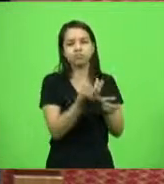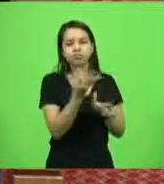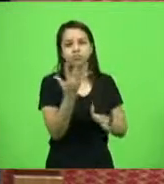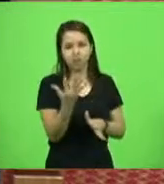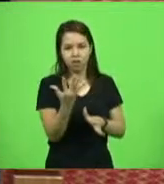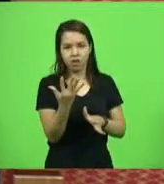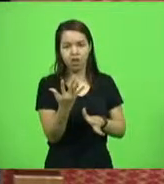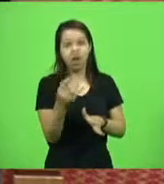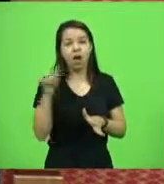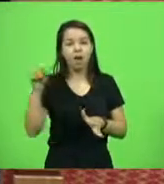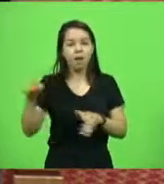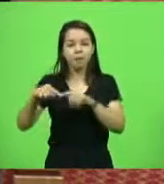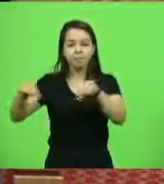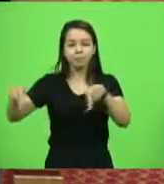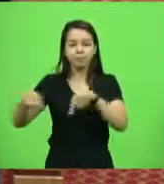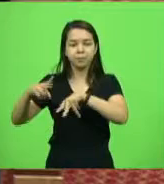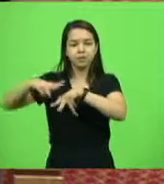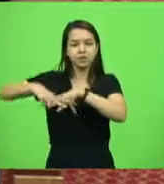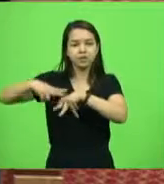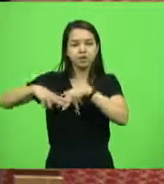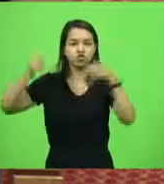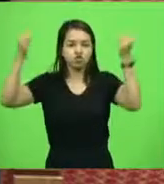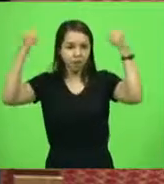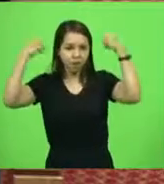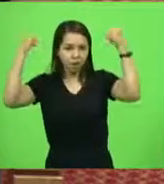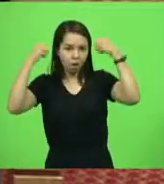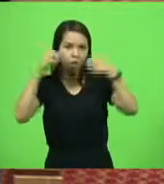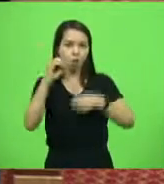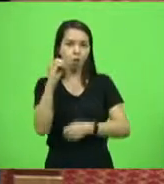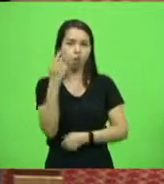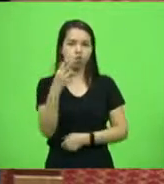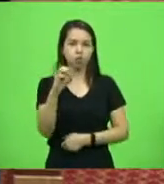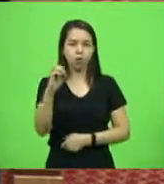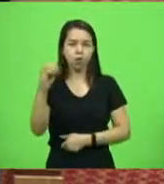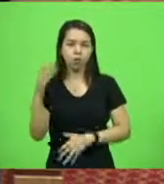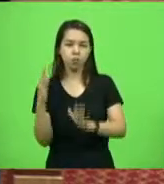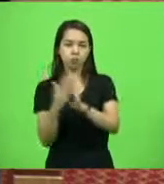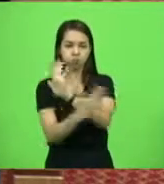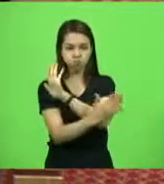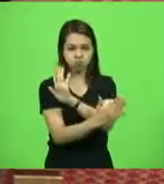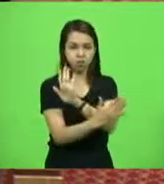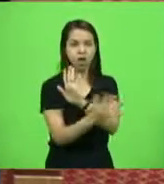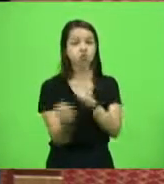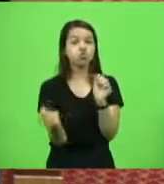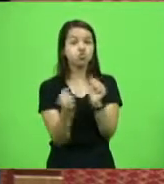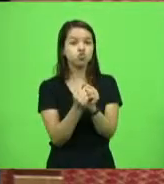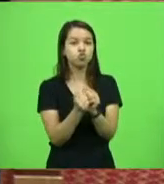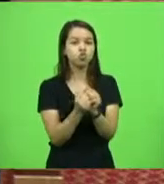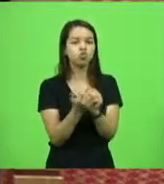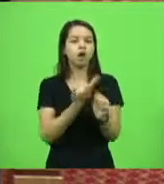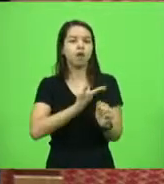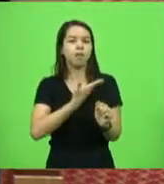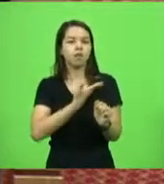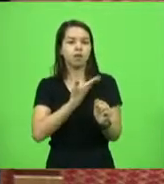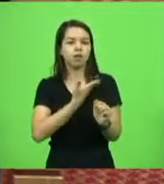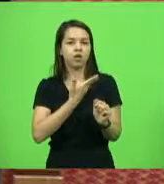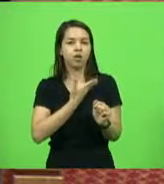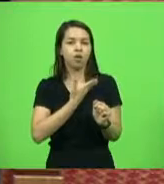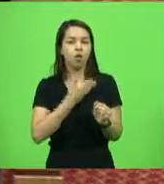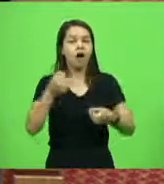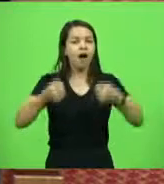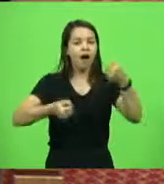presídio de Chapecó em Santa Catarina, em outubro de 2000. Ele e um cúmplice estavam em um veículo e foi abordado por um